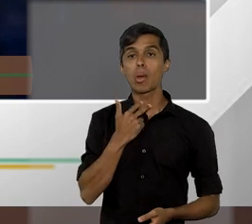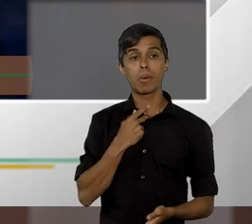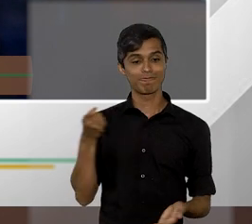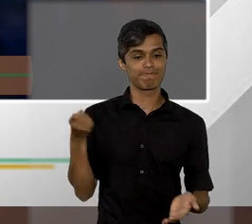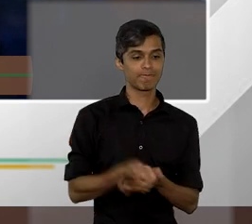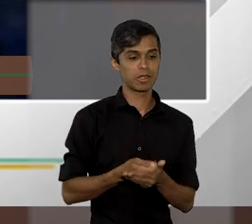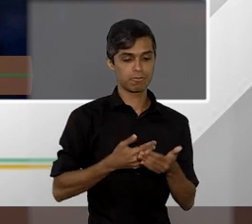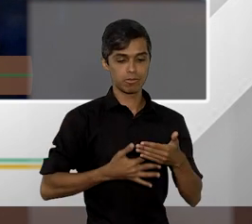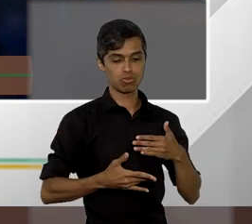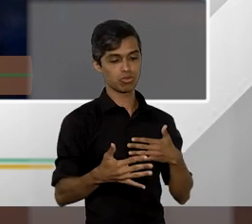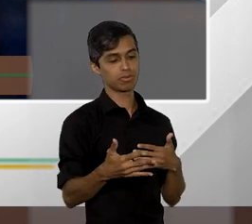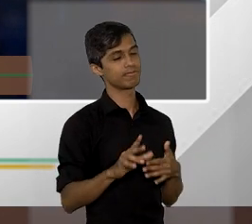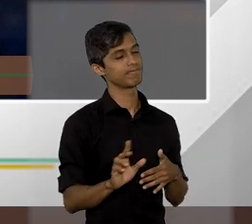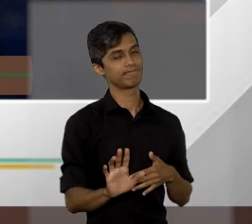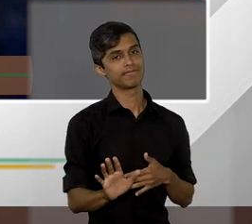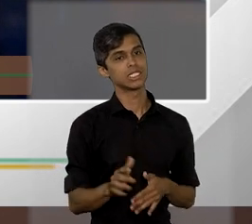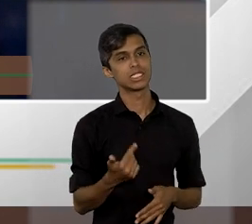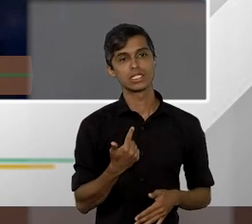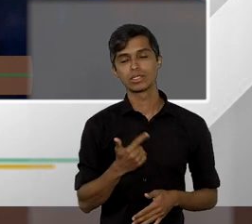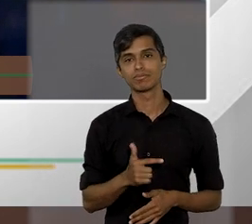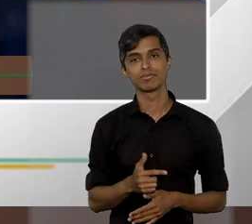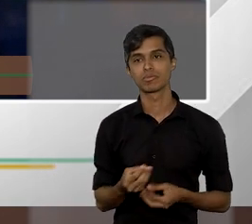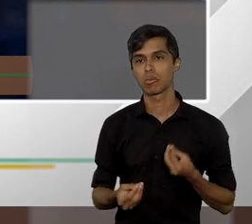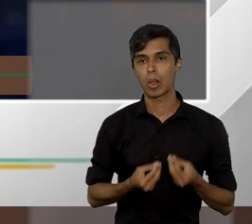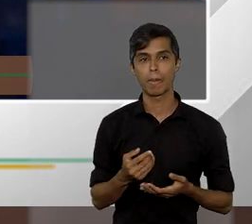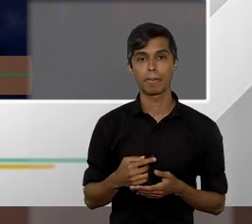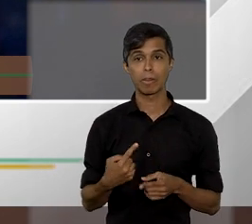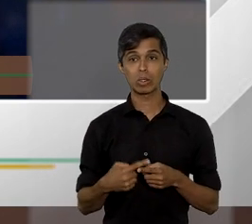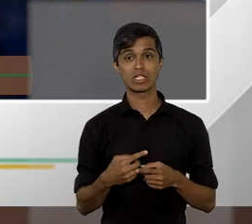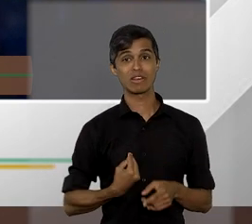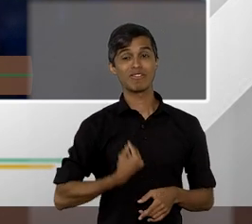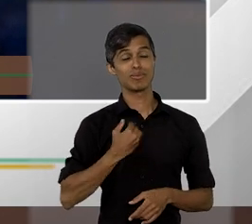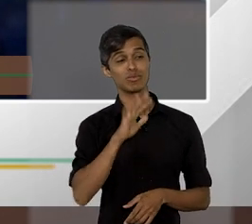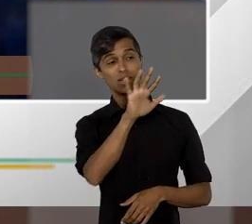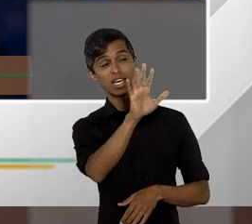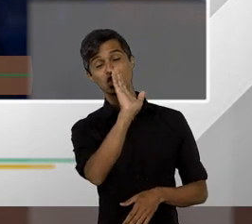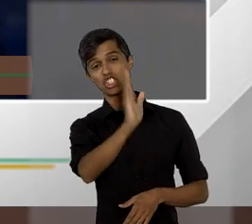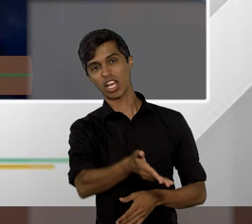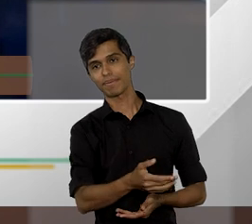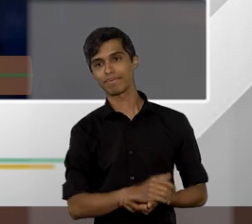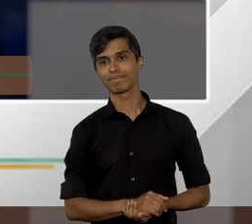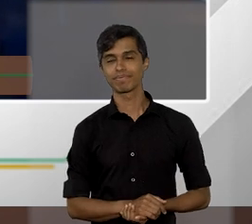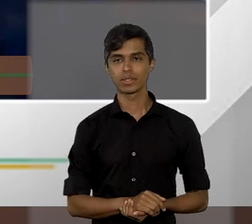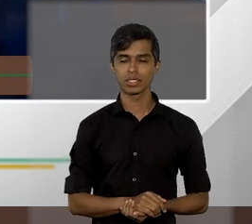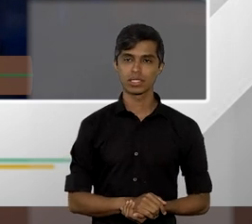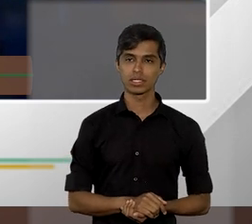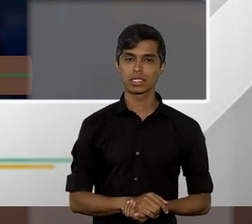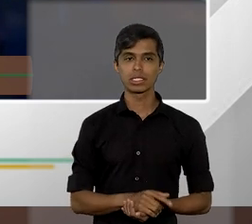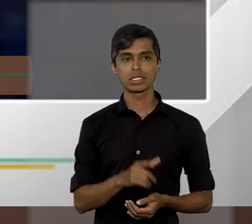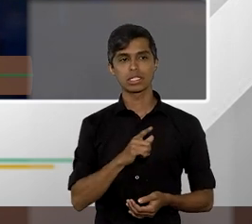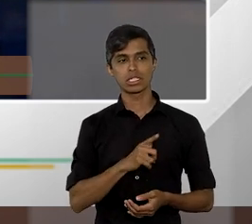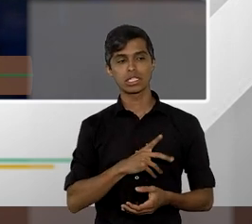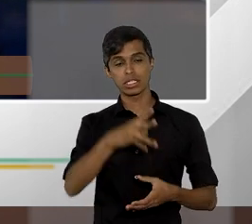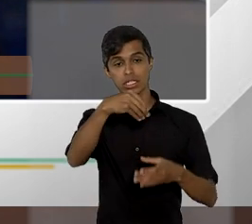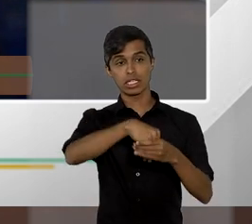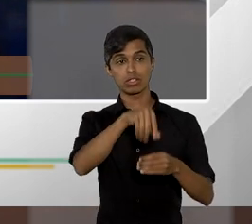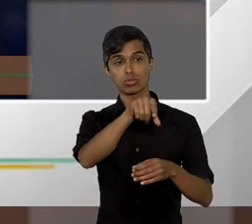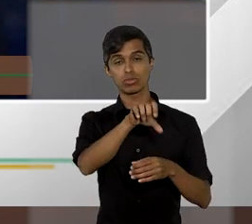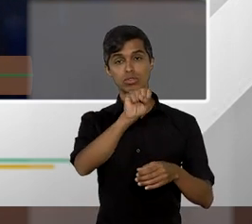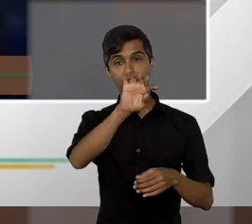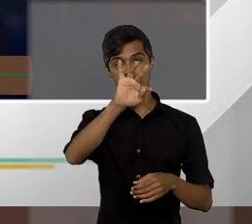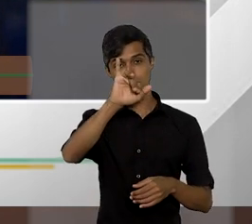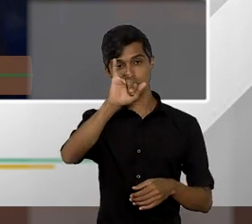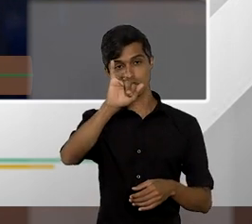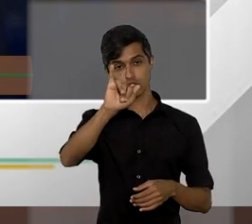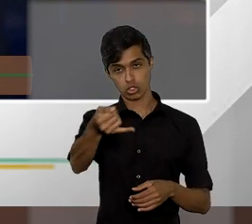daqui pra frente naqueles que já estão já estão lá nesse acervo que já está no Superior Tribunal de Justiça agora